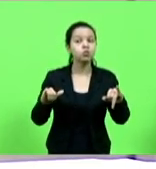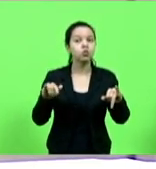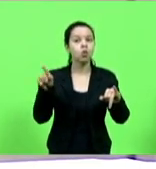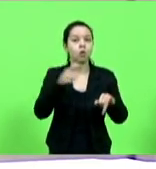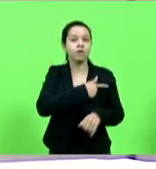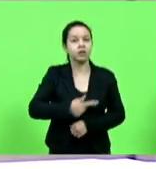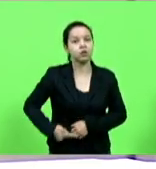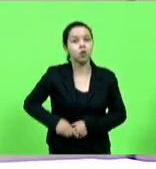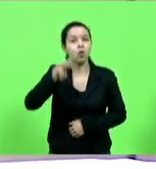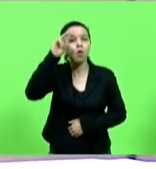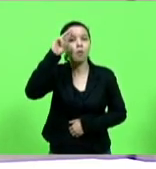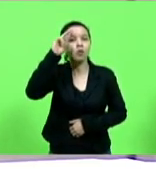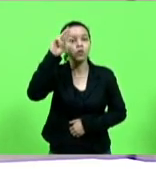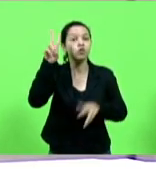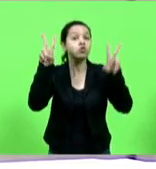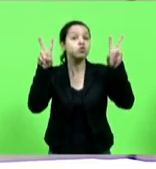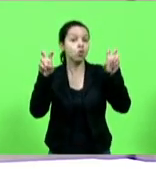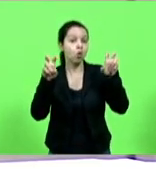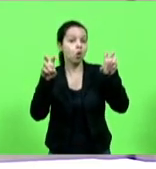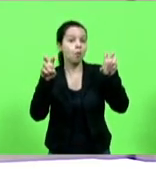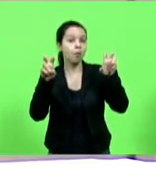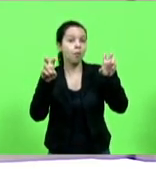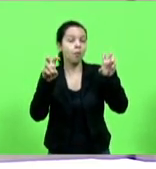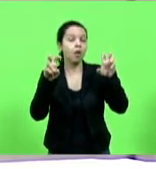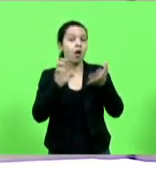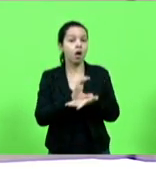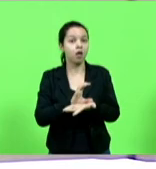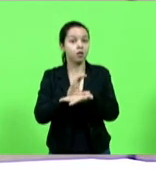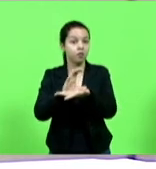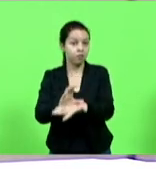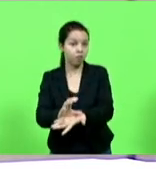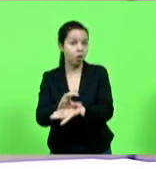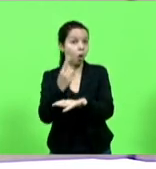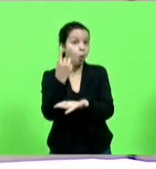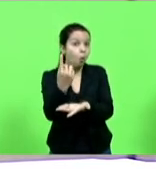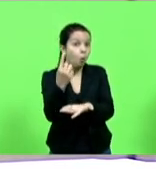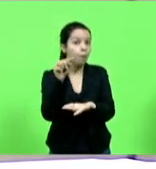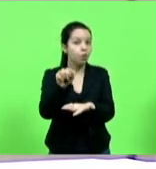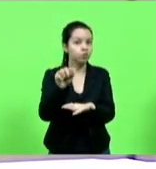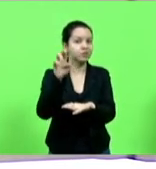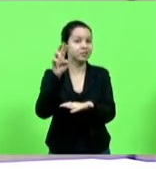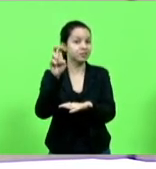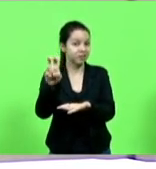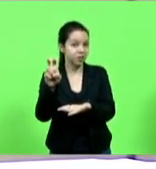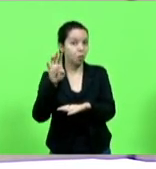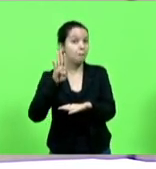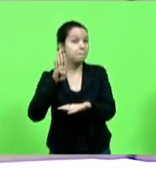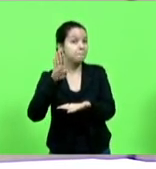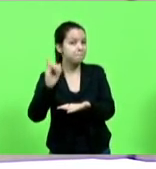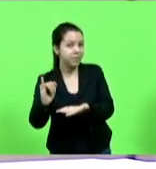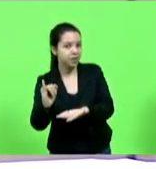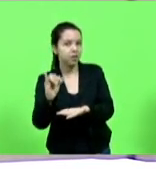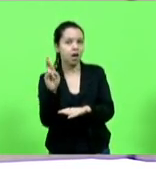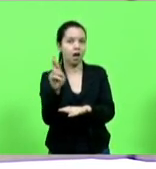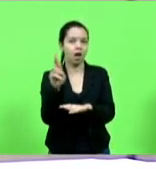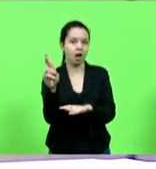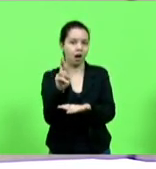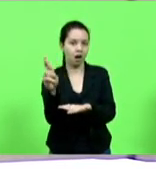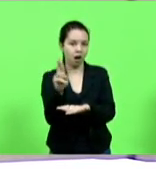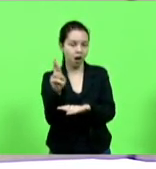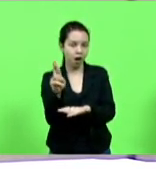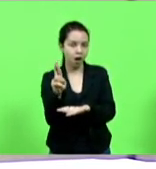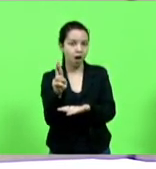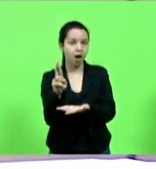à disponibilização de 1,5 bilhão de reais para microempreendedores e